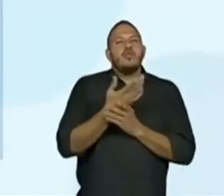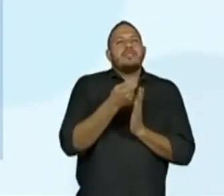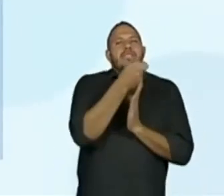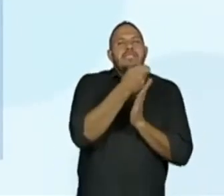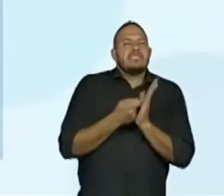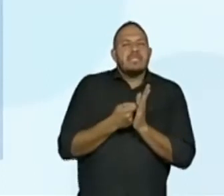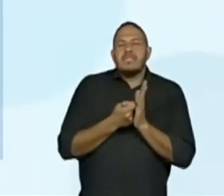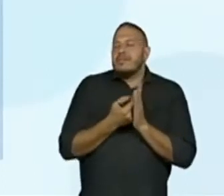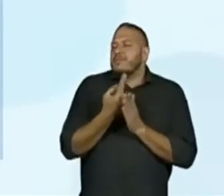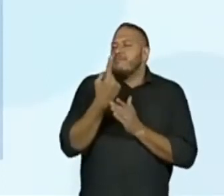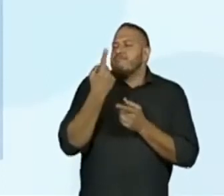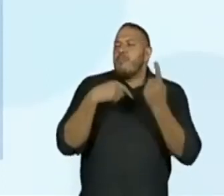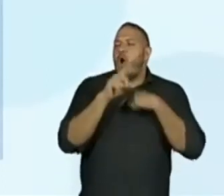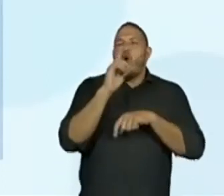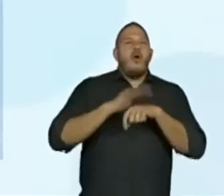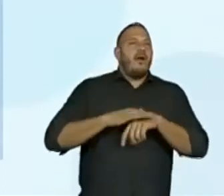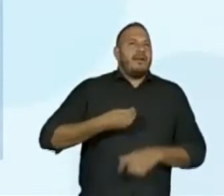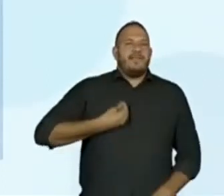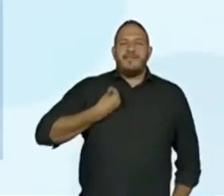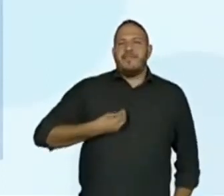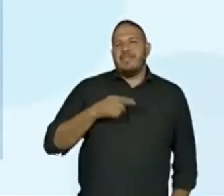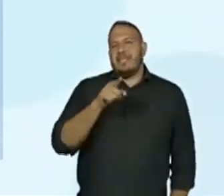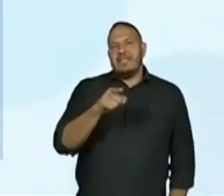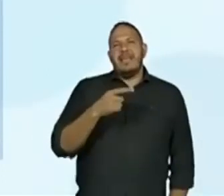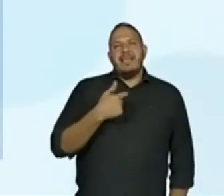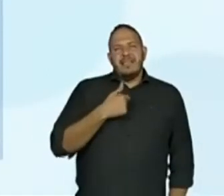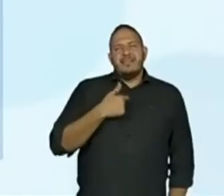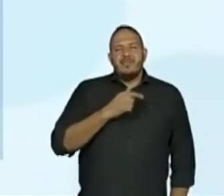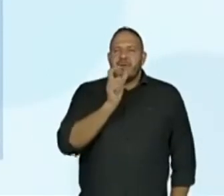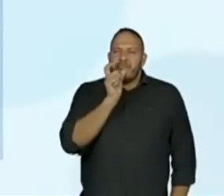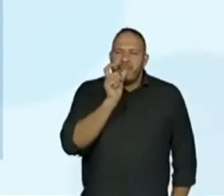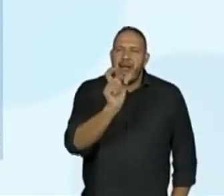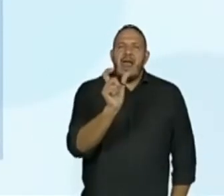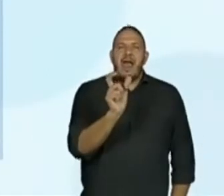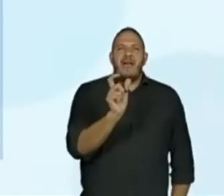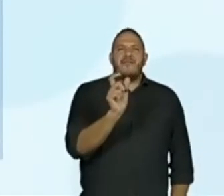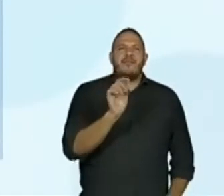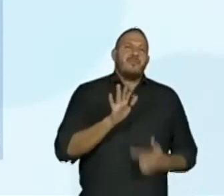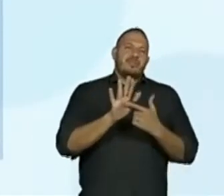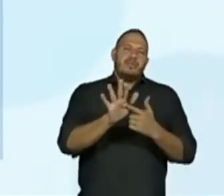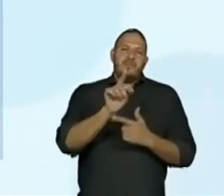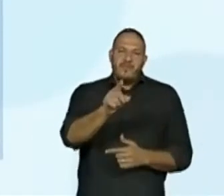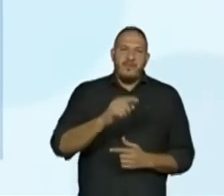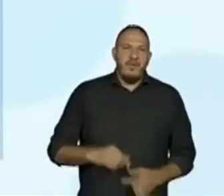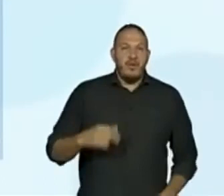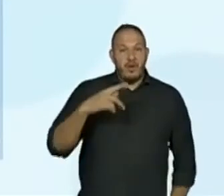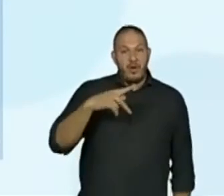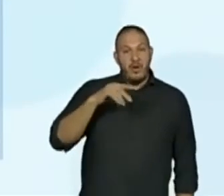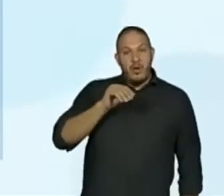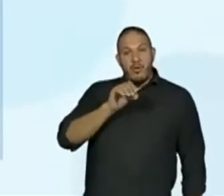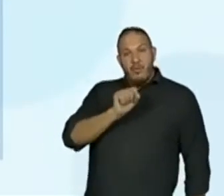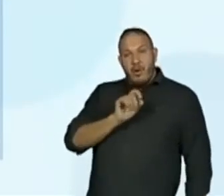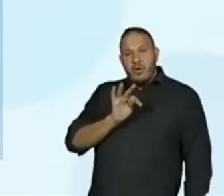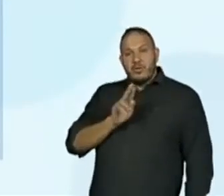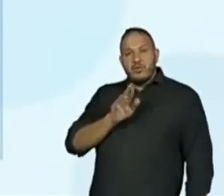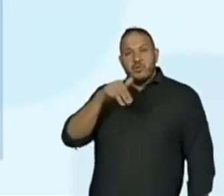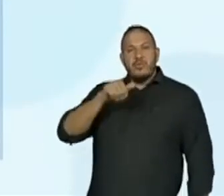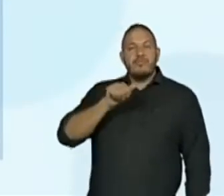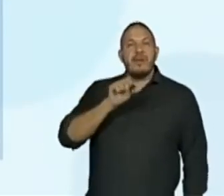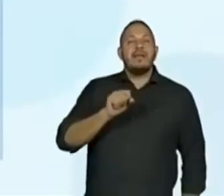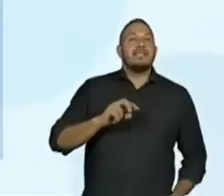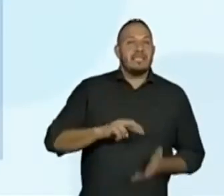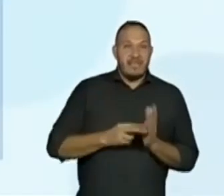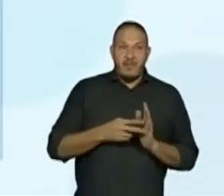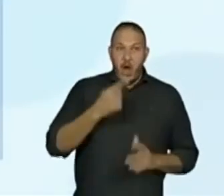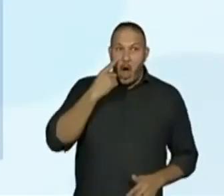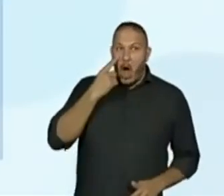própria vida. E eu tenho uma palavrinha em destaque para vocês aqui. Obras póstumas. Aqui a